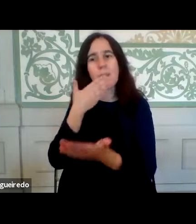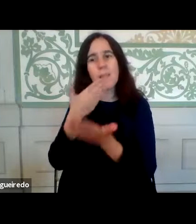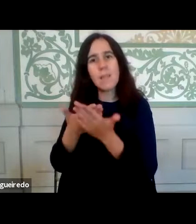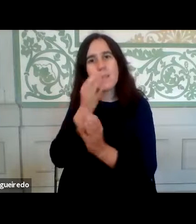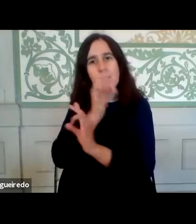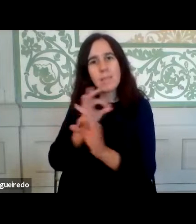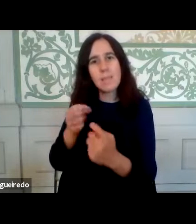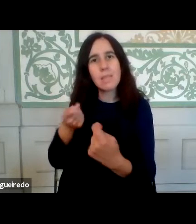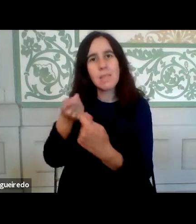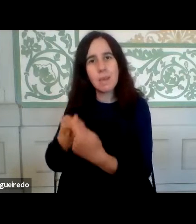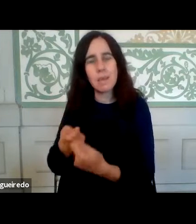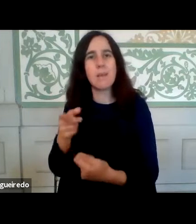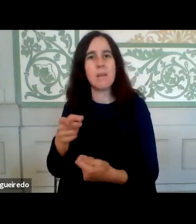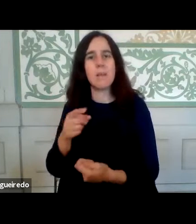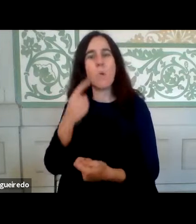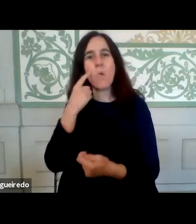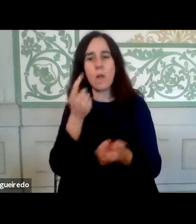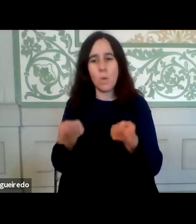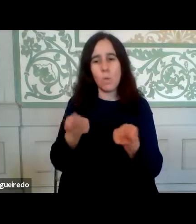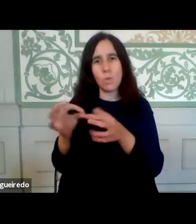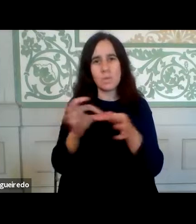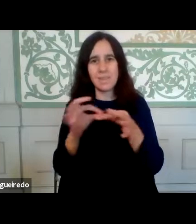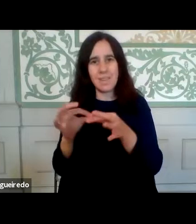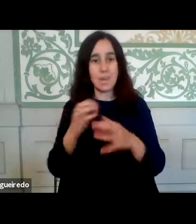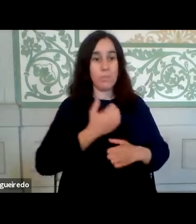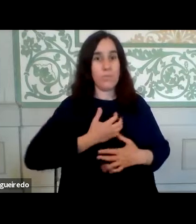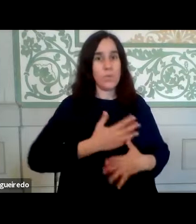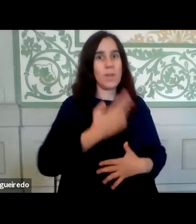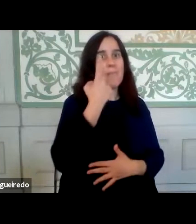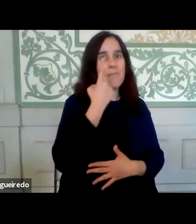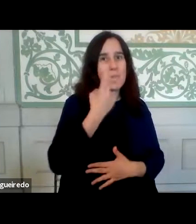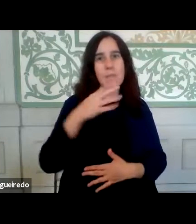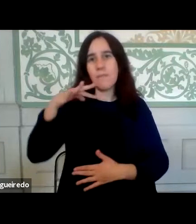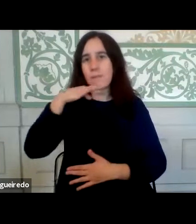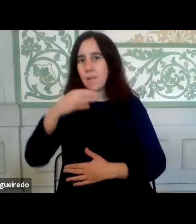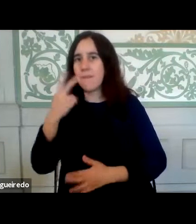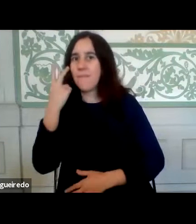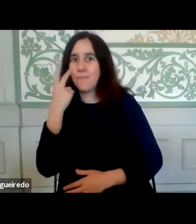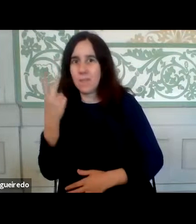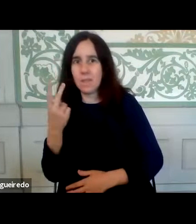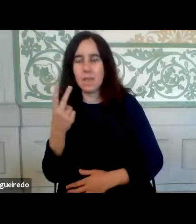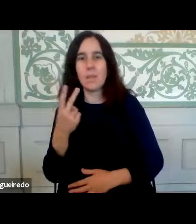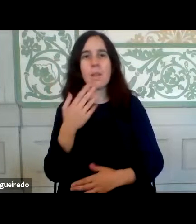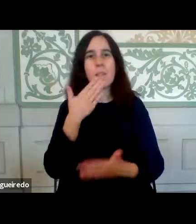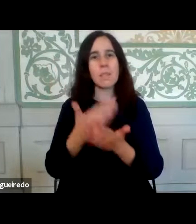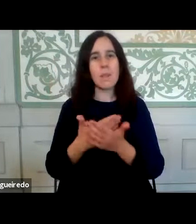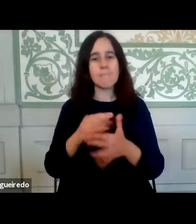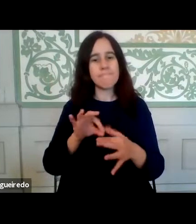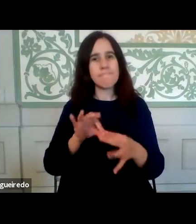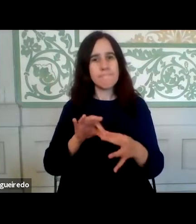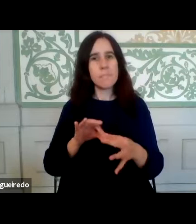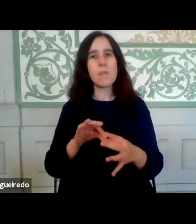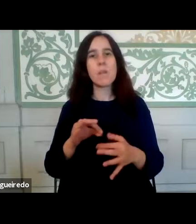a conciliação da vida profissional com a vida familiar e uma maior e melhor